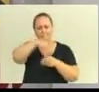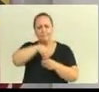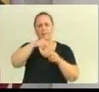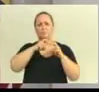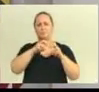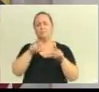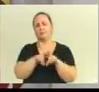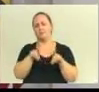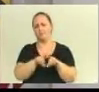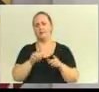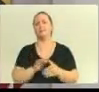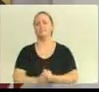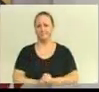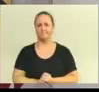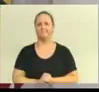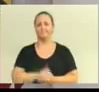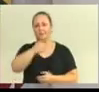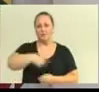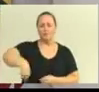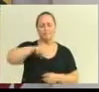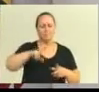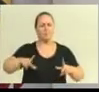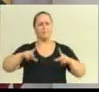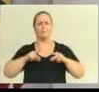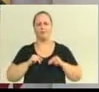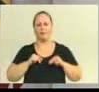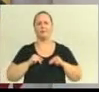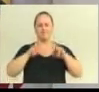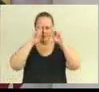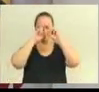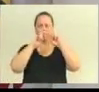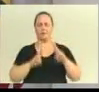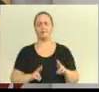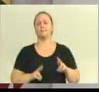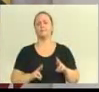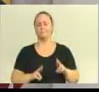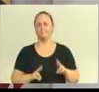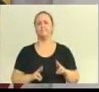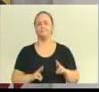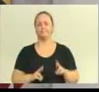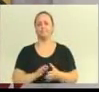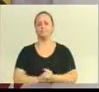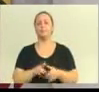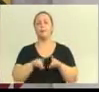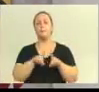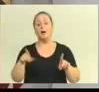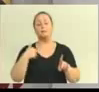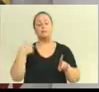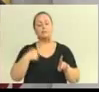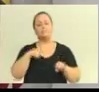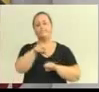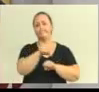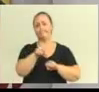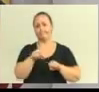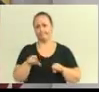um transporte que a nossa cidade, o nosso povo, a nossa gente merece e o respeito que ela merece. Mas preciso fazer algumas argumentações. Não